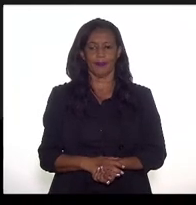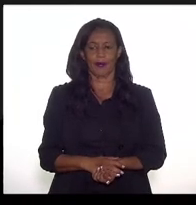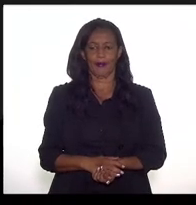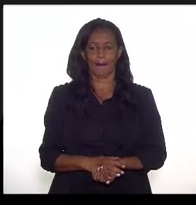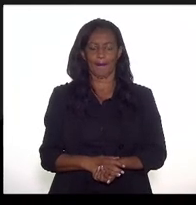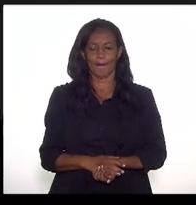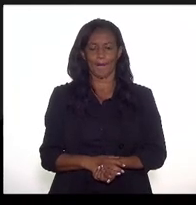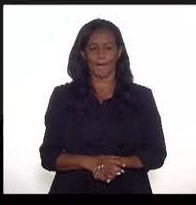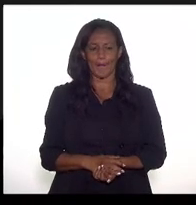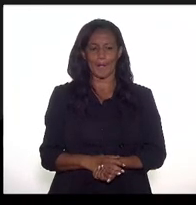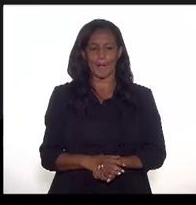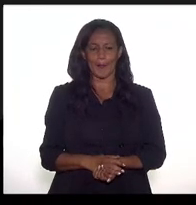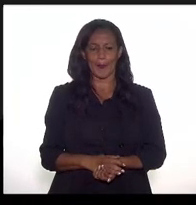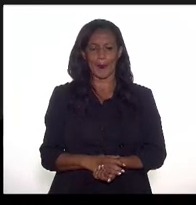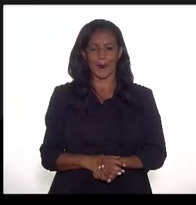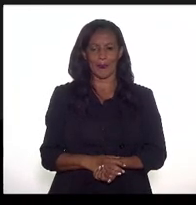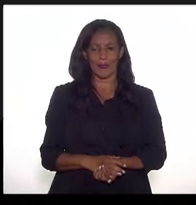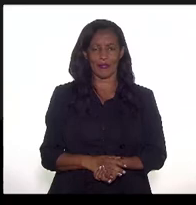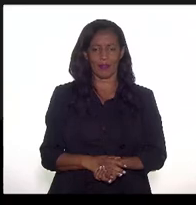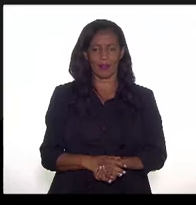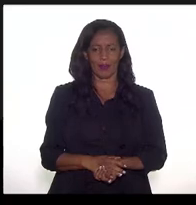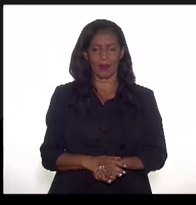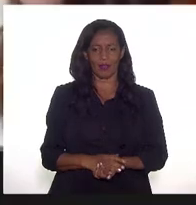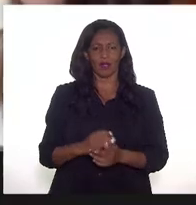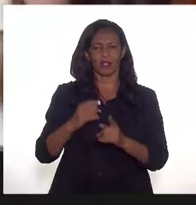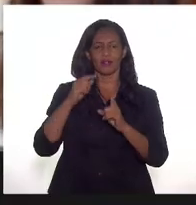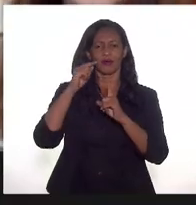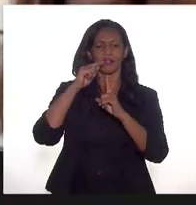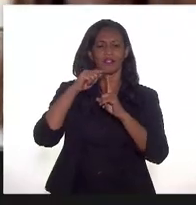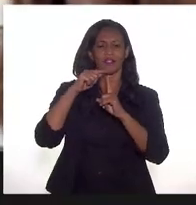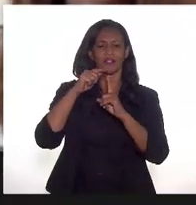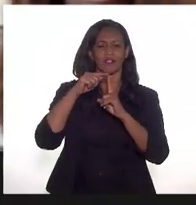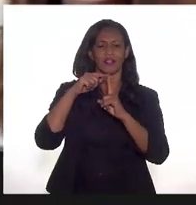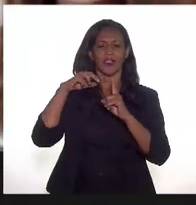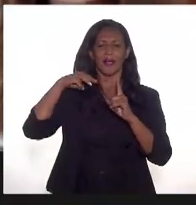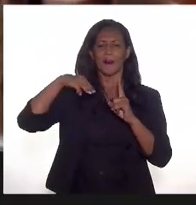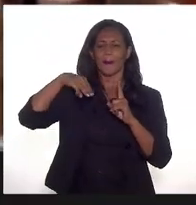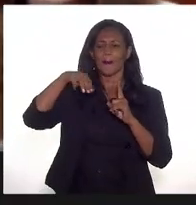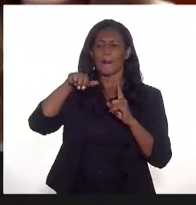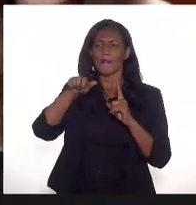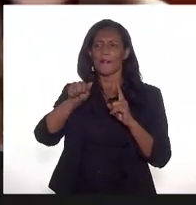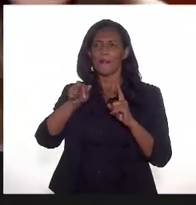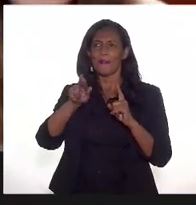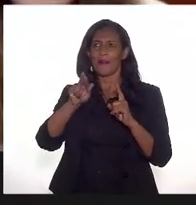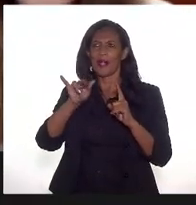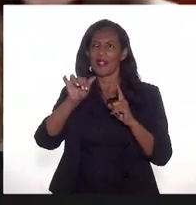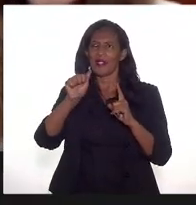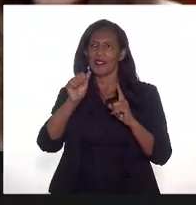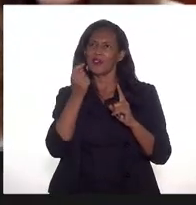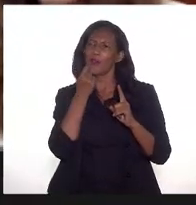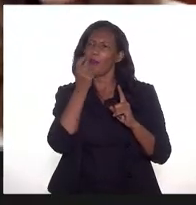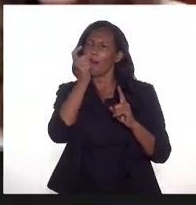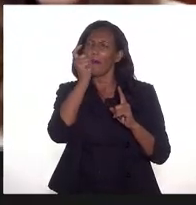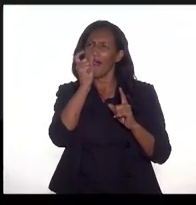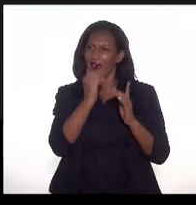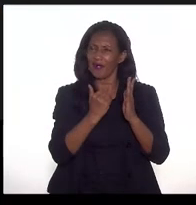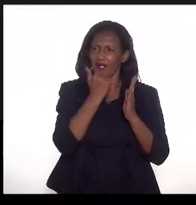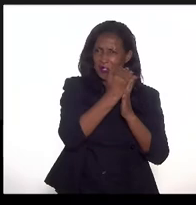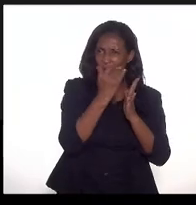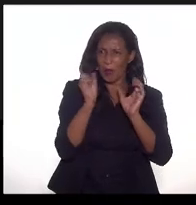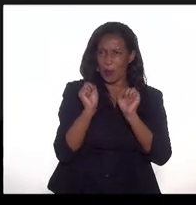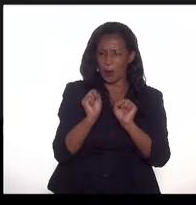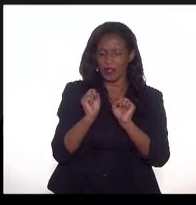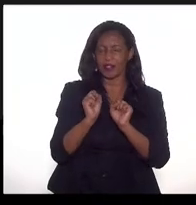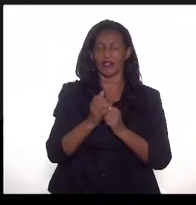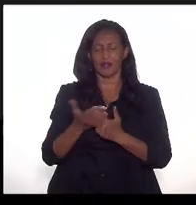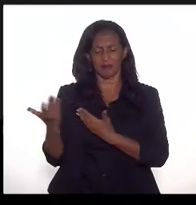Só que a Mariana, a superintendente Mariana Cavadinho, gostaria de me complementar na última resposta. Por favor, doutora